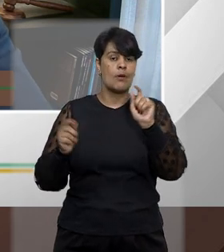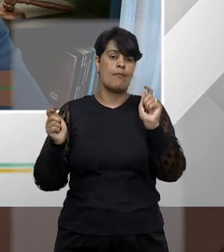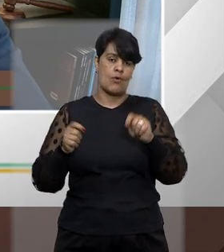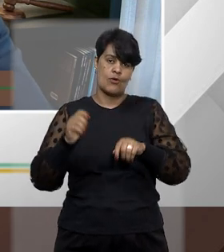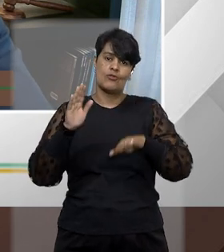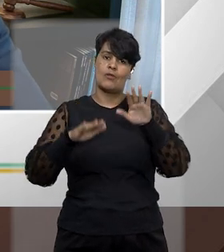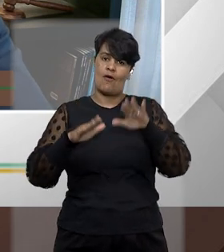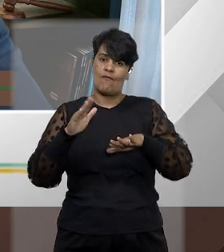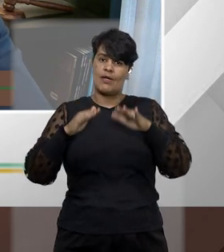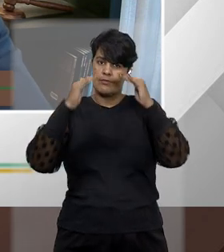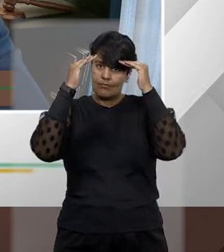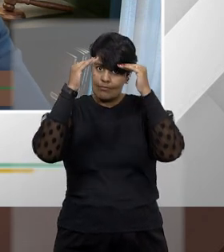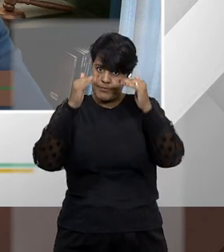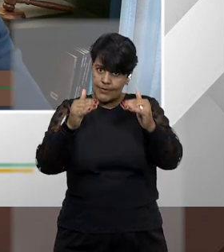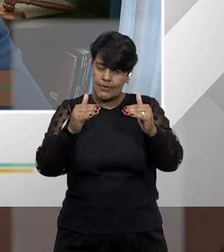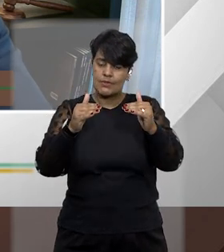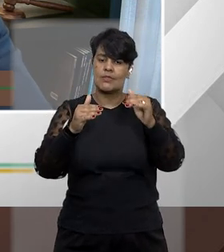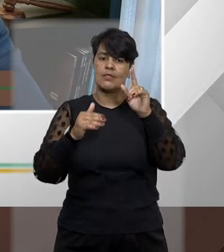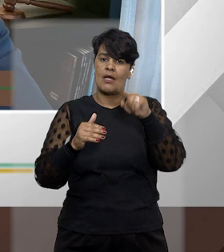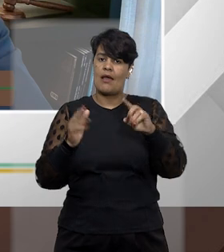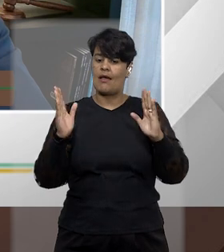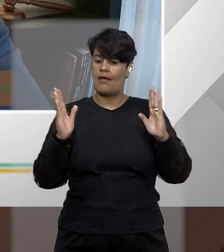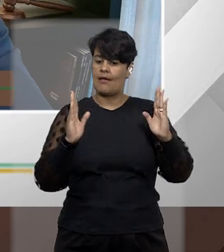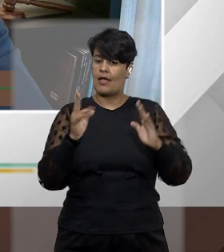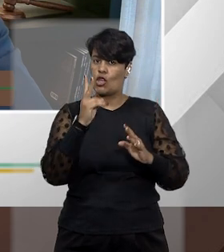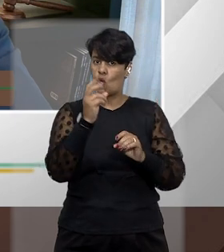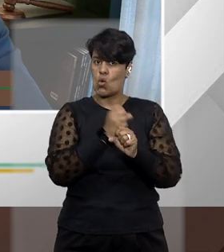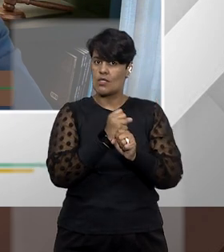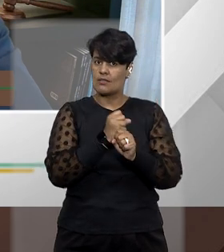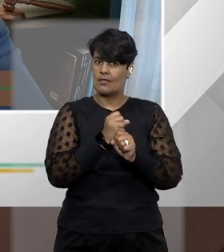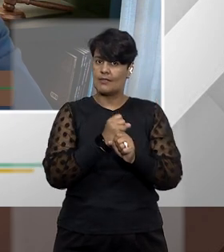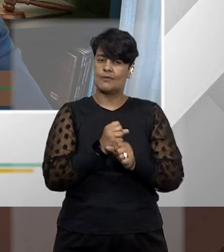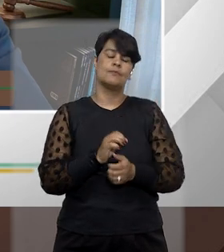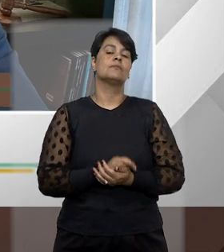sujeita ao prazo da ação recisória que é o prazo de dois anos